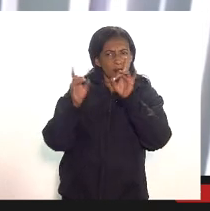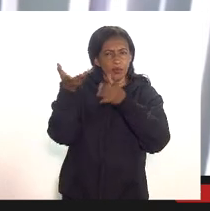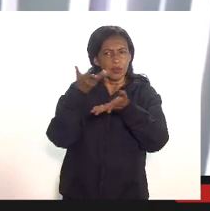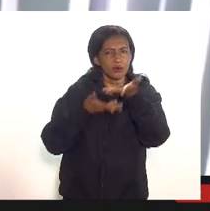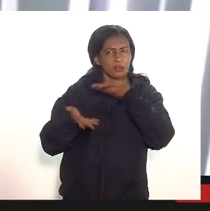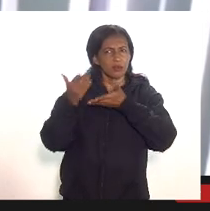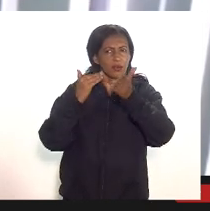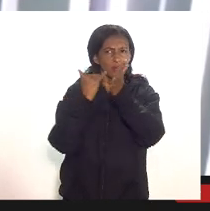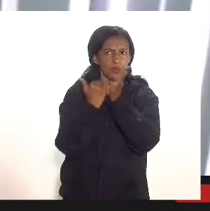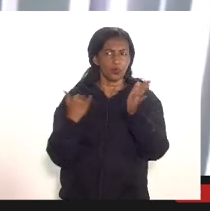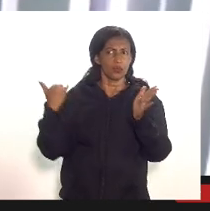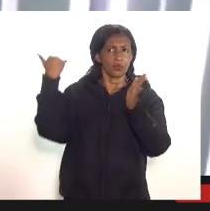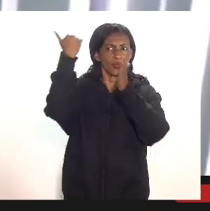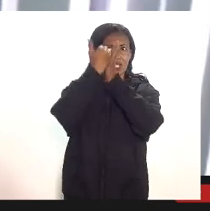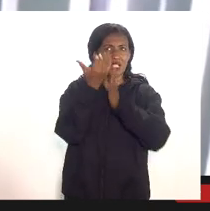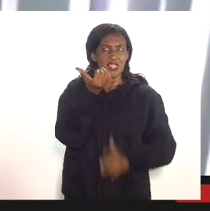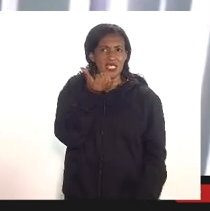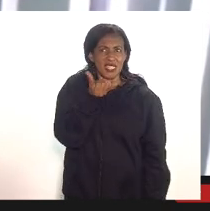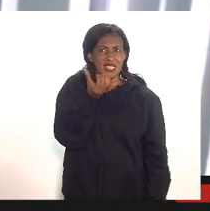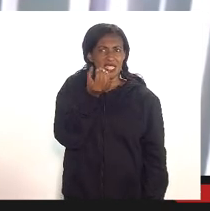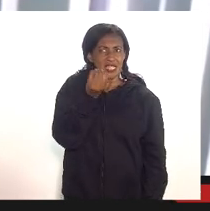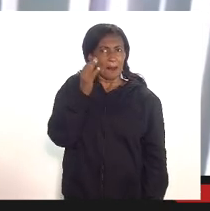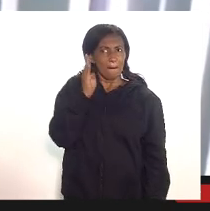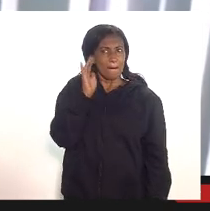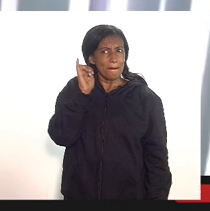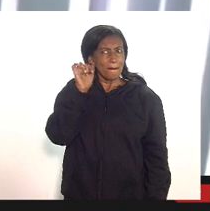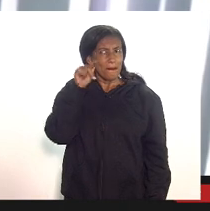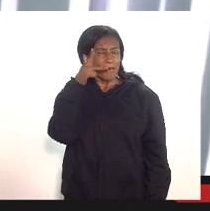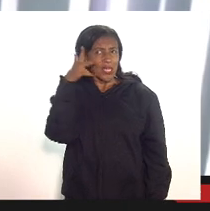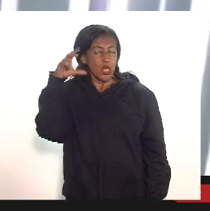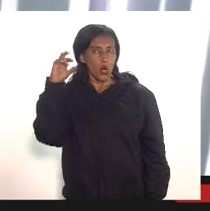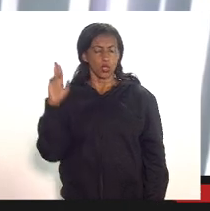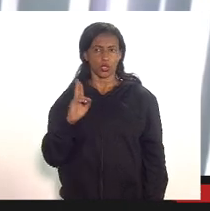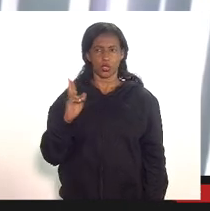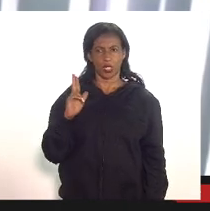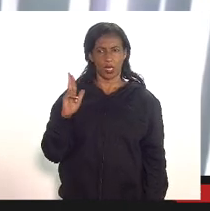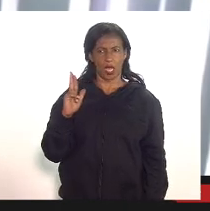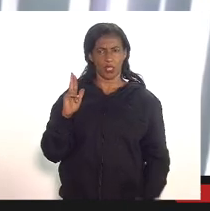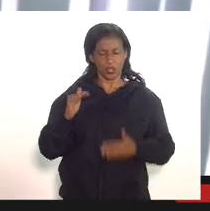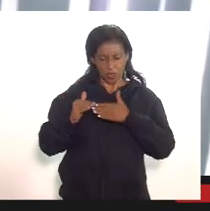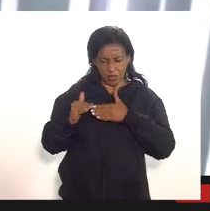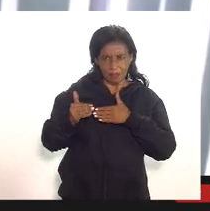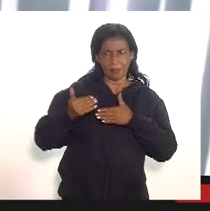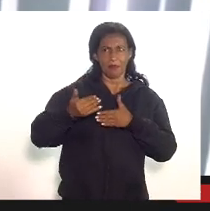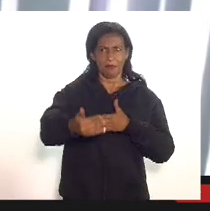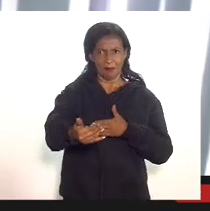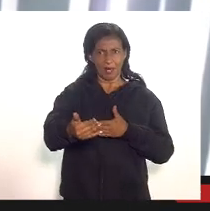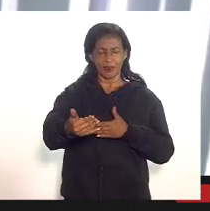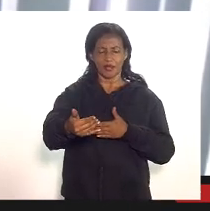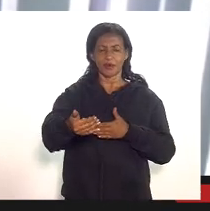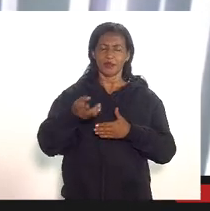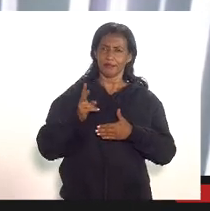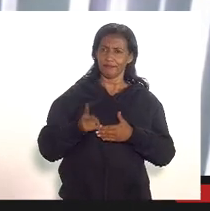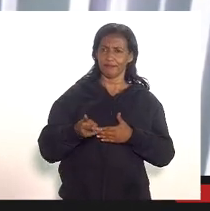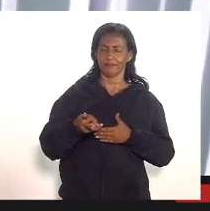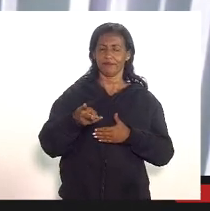sido superiores a 60 bilhões de reais então assim e mais adiante mais adiante